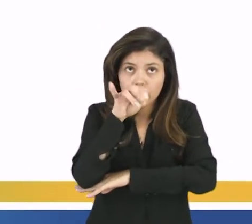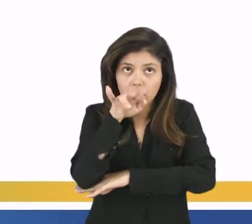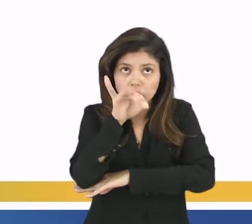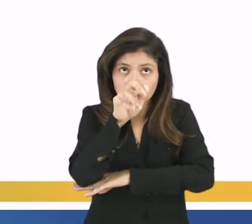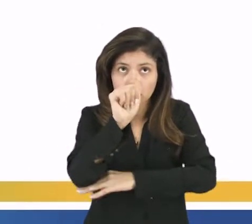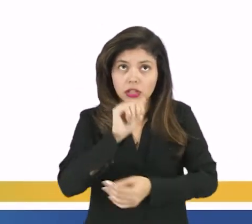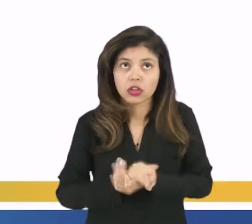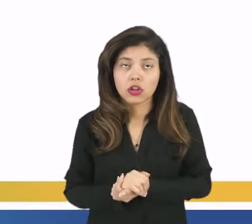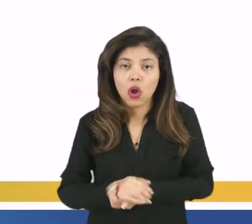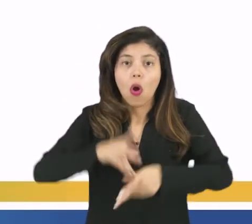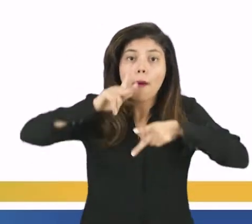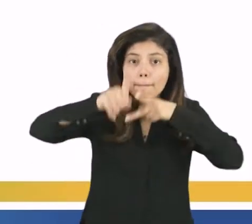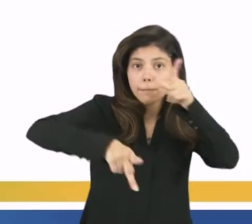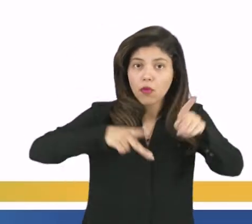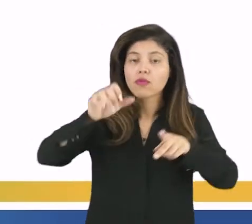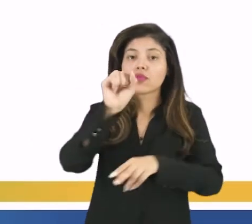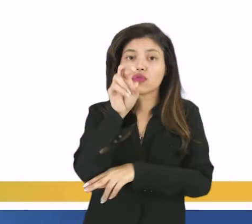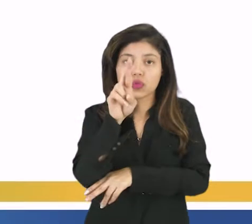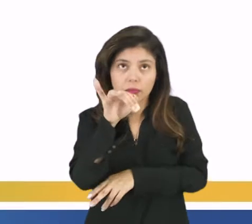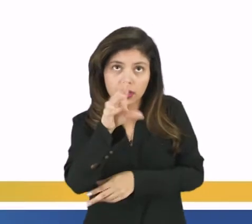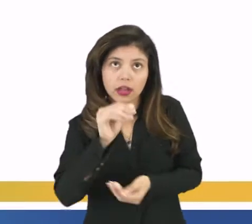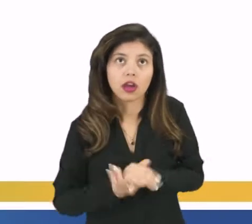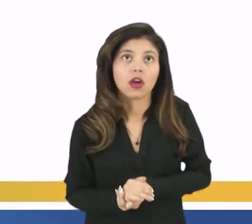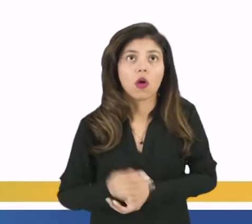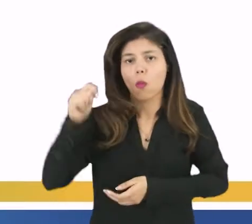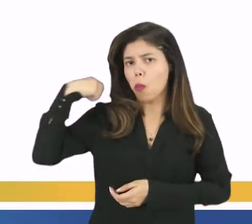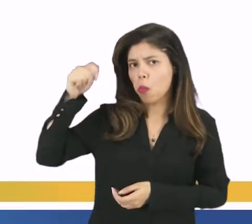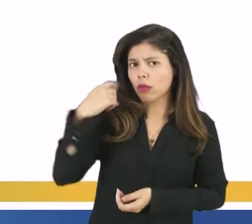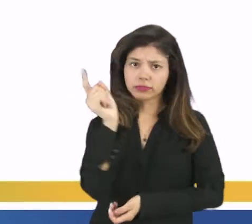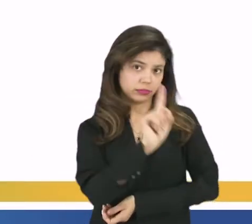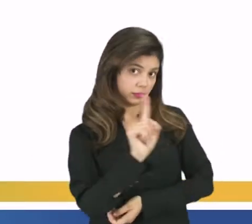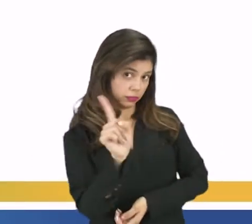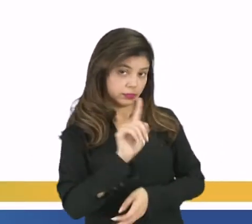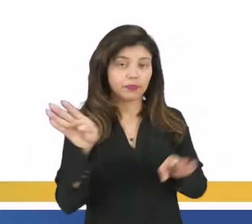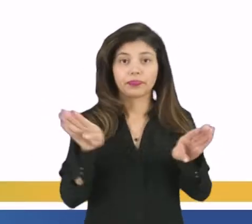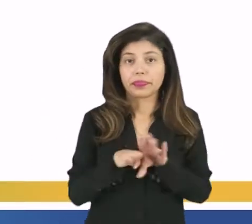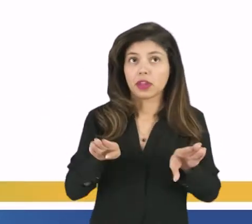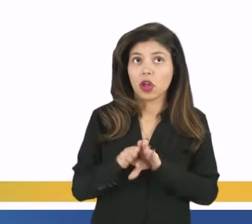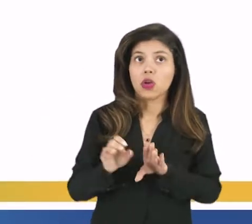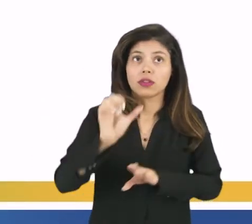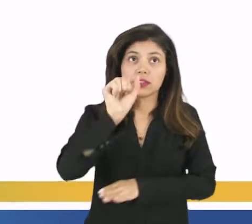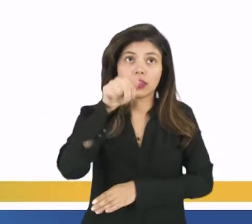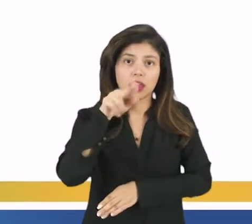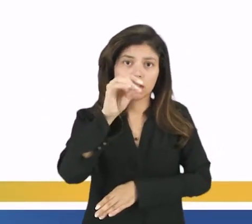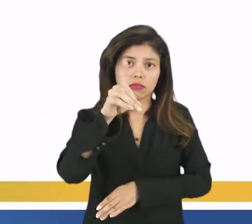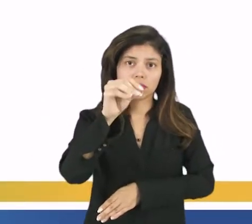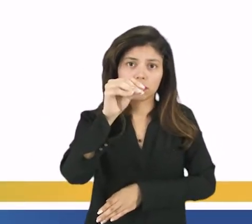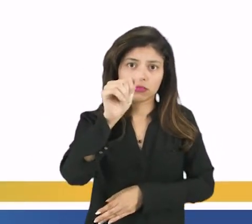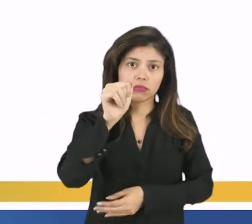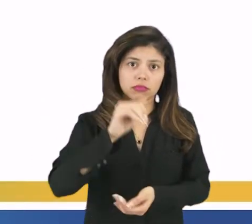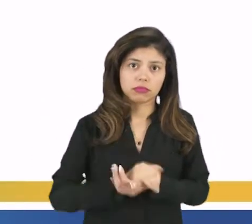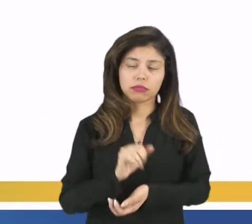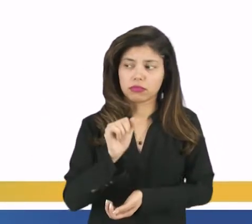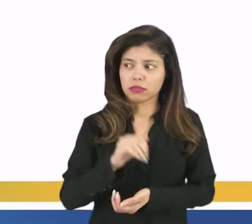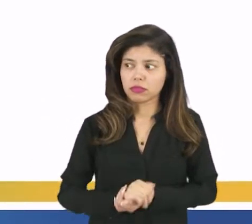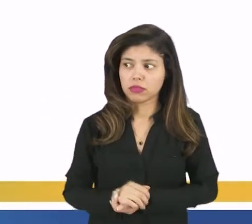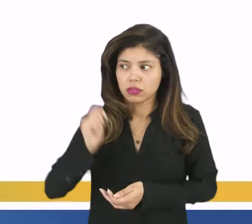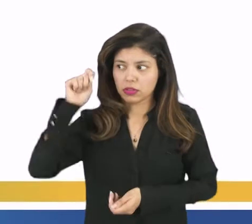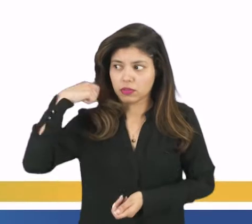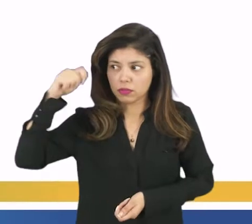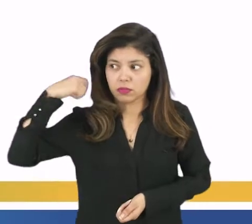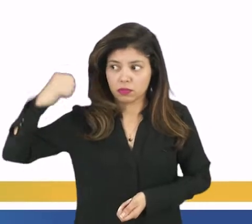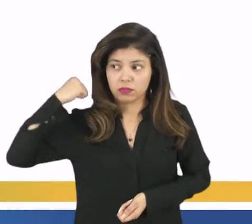Ou seja, o povo é soberano, não são os deputados que são soberanos, não é o Senado que é soberano, não é o presidente da